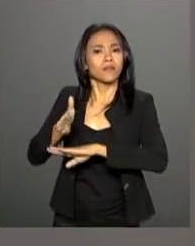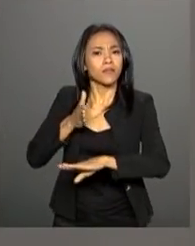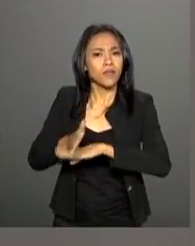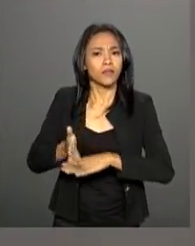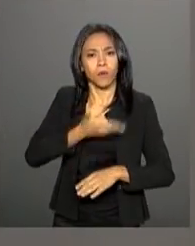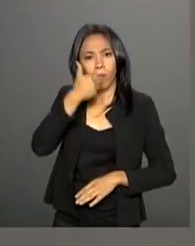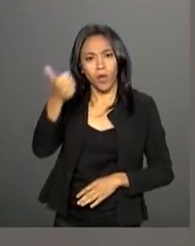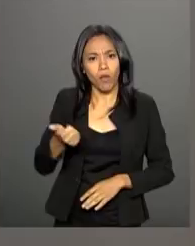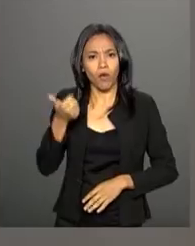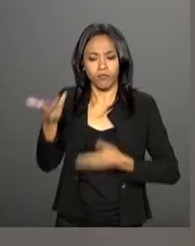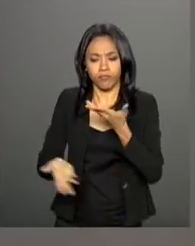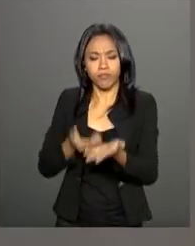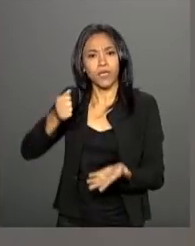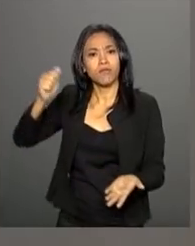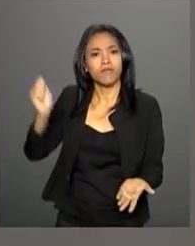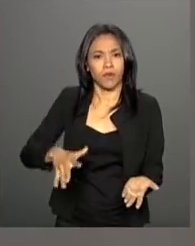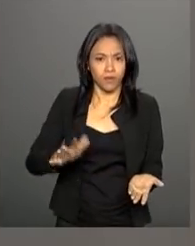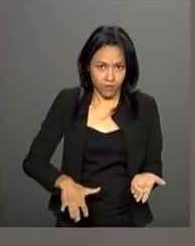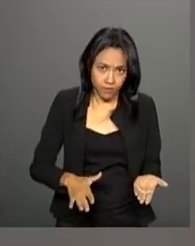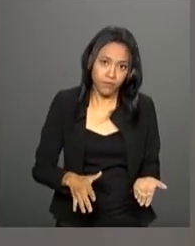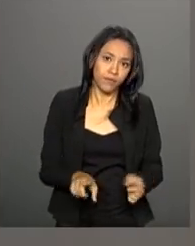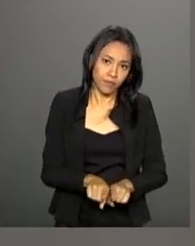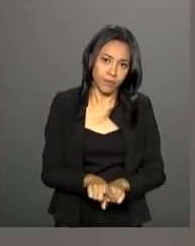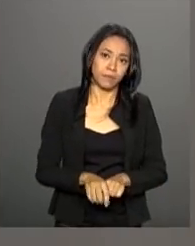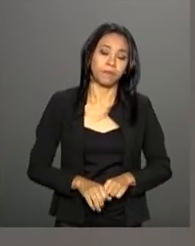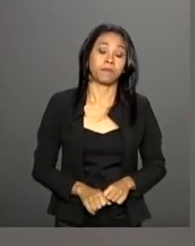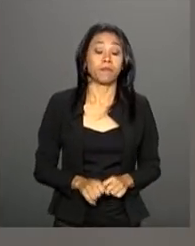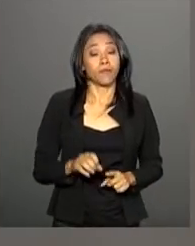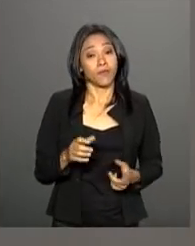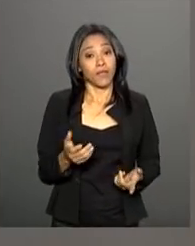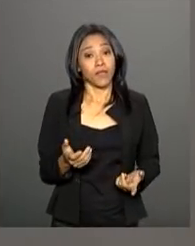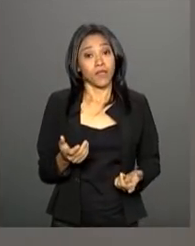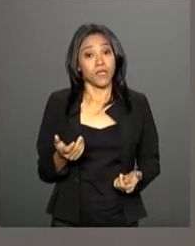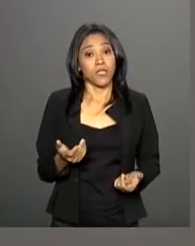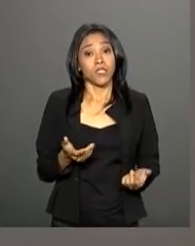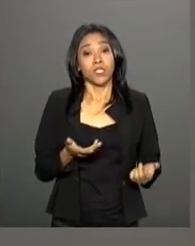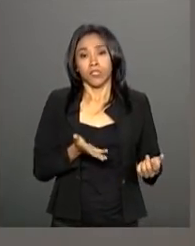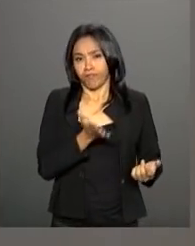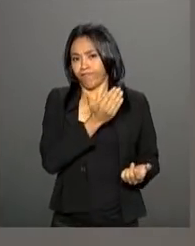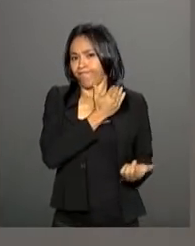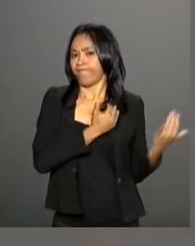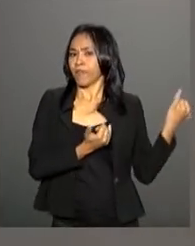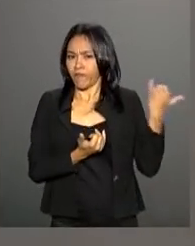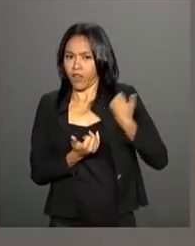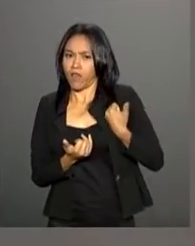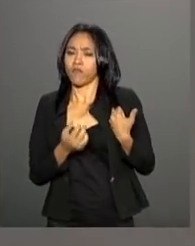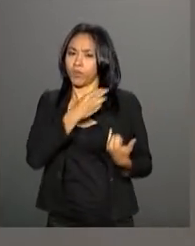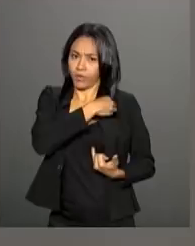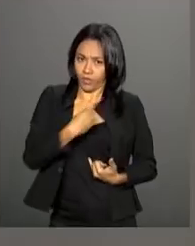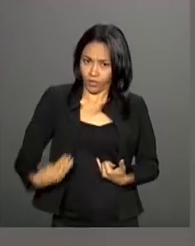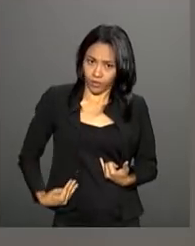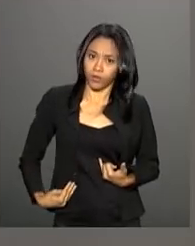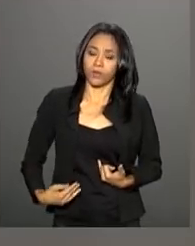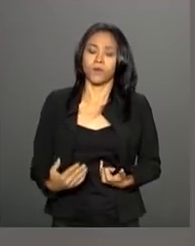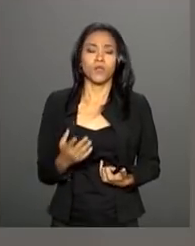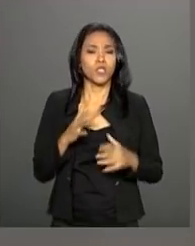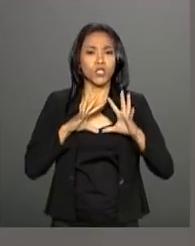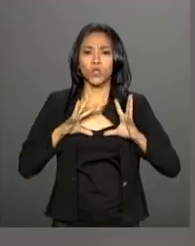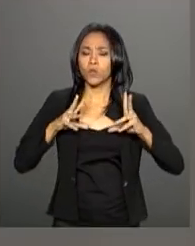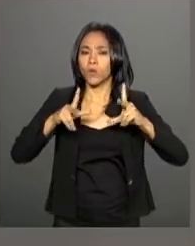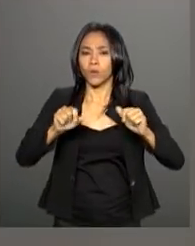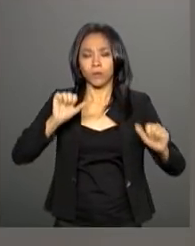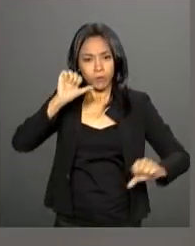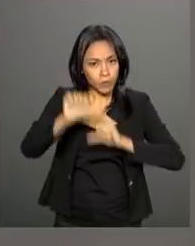e mais barato. Aliás, dizia-me o ministro Esteves que toda a